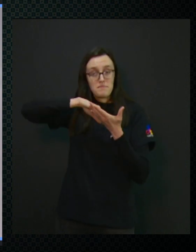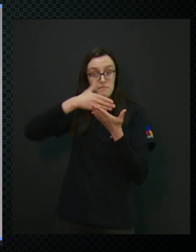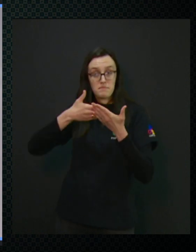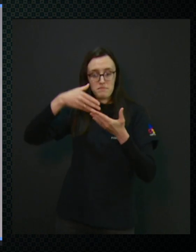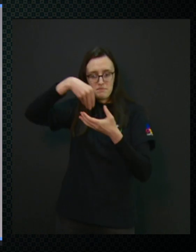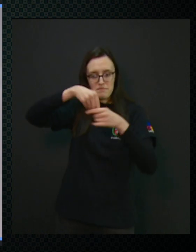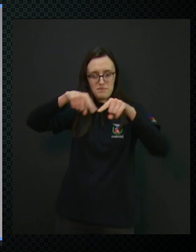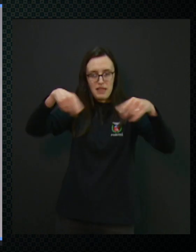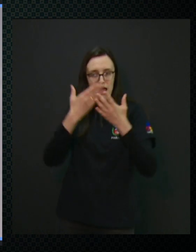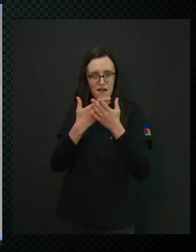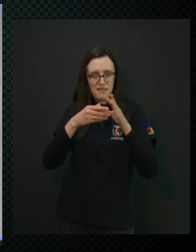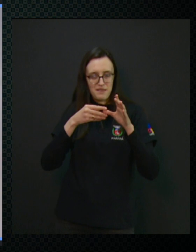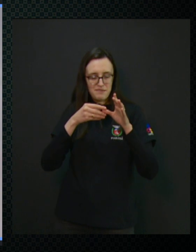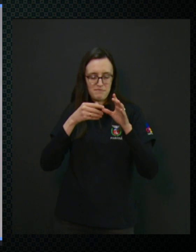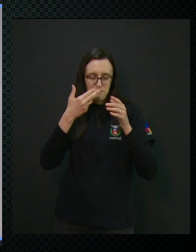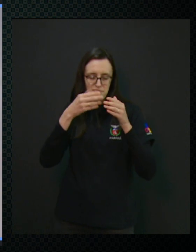aula,